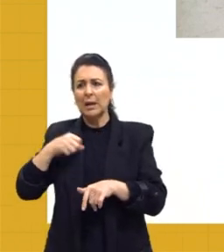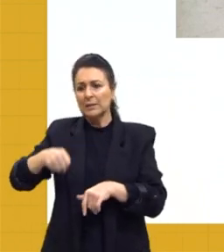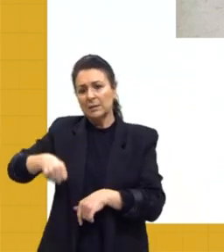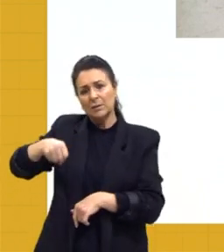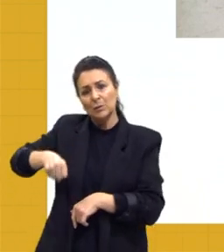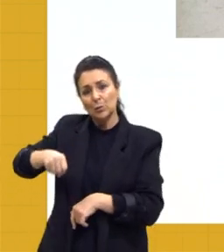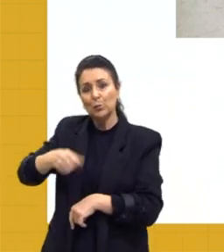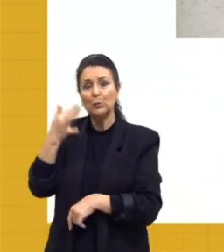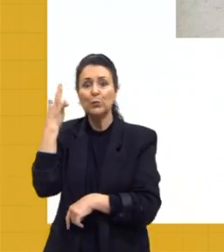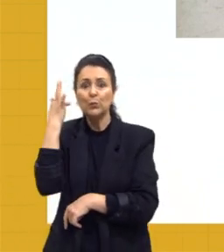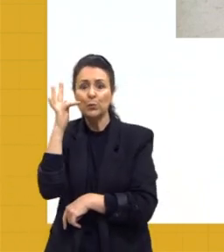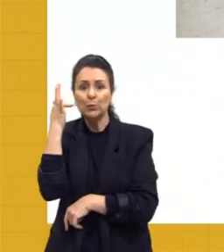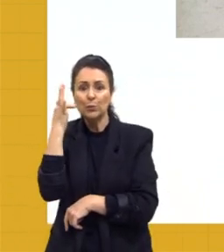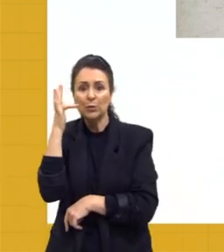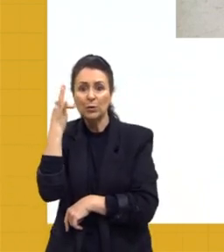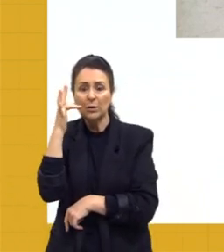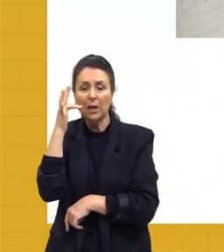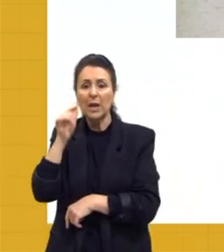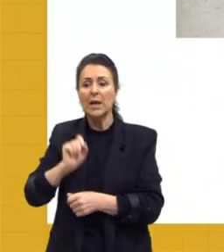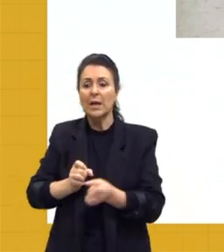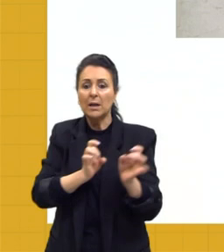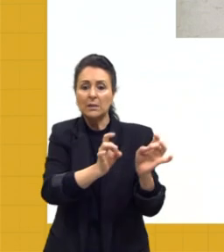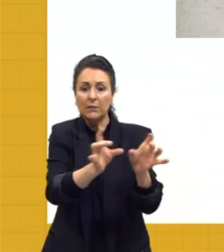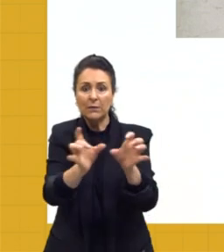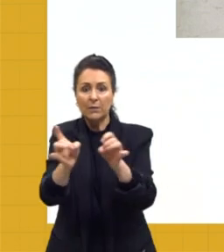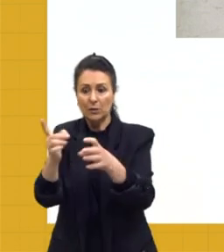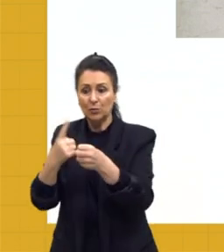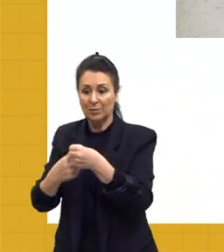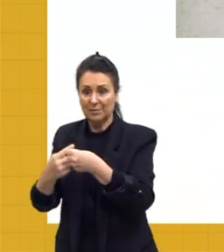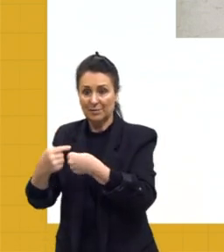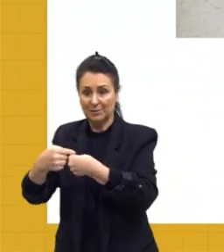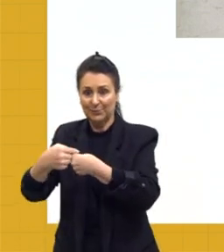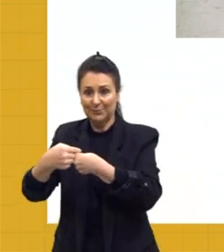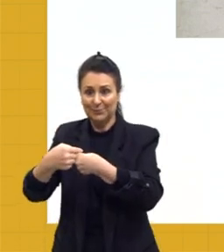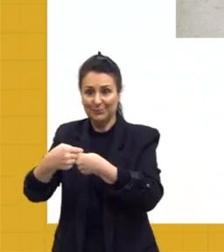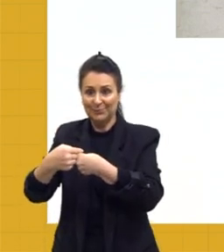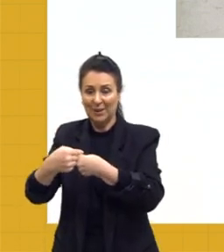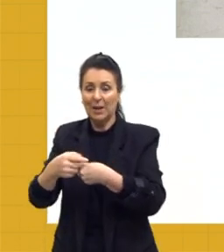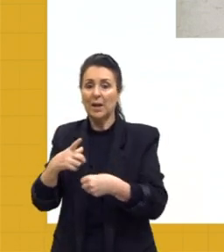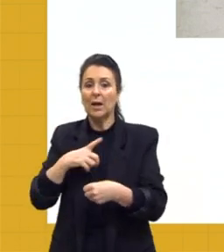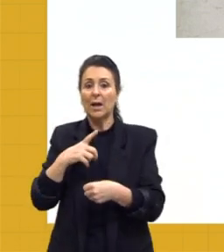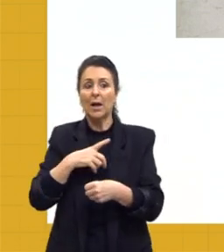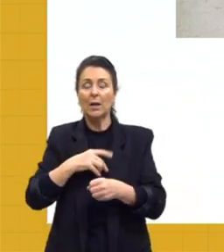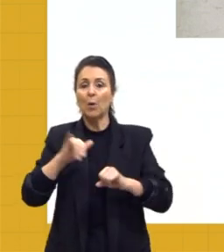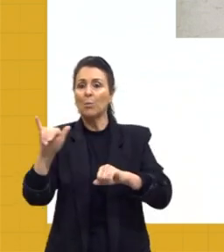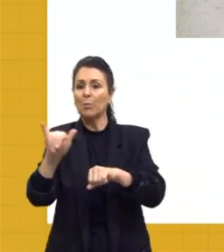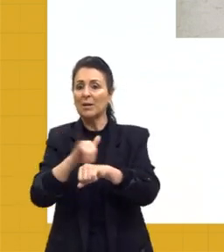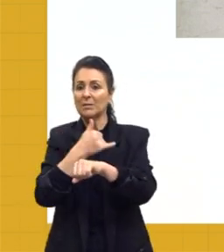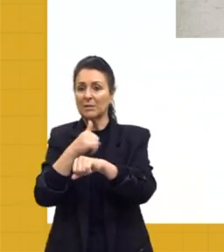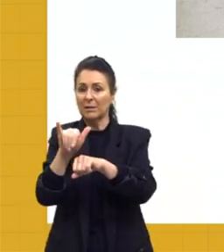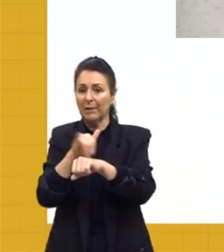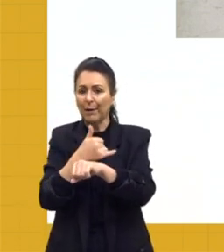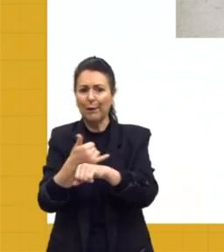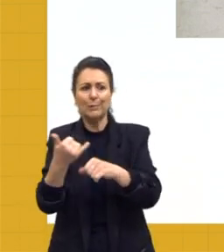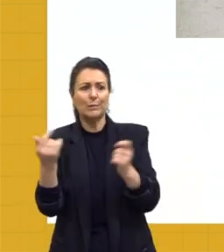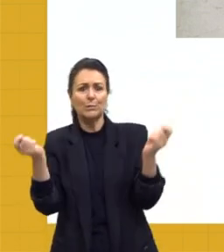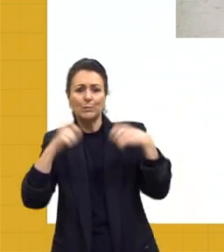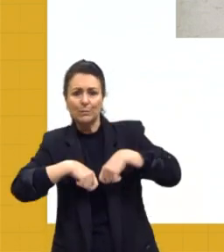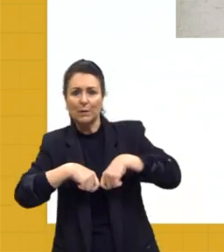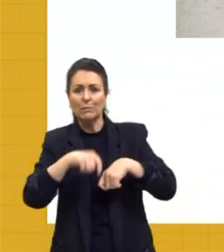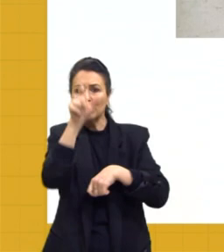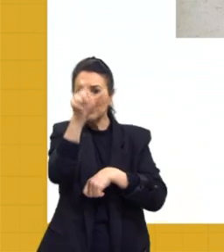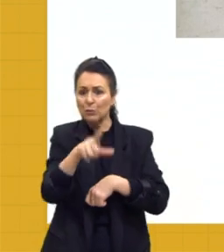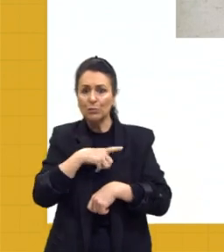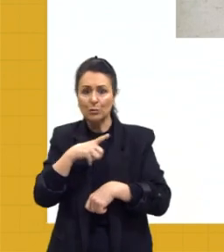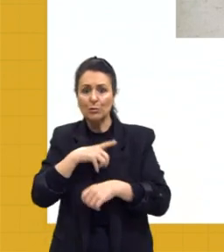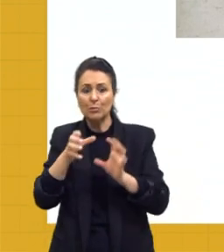frutas que elas vendiam nas cidades. Então, essa era uma das estratégias, uma das possibilidades que as pessoas